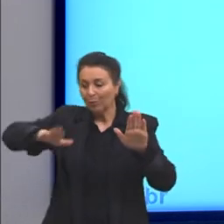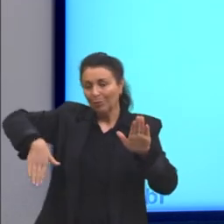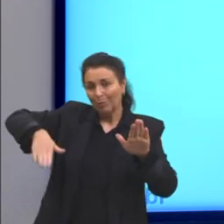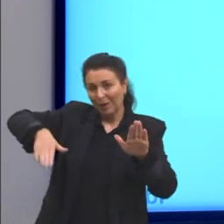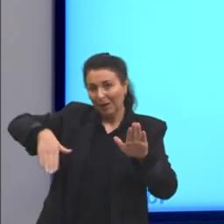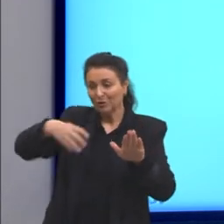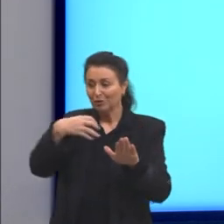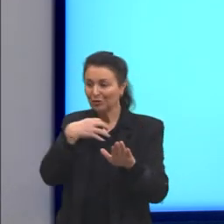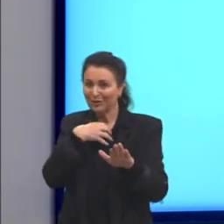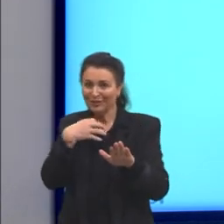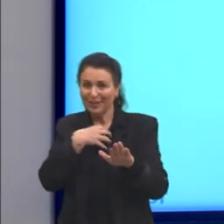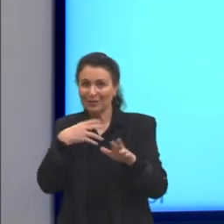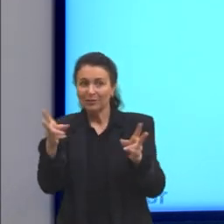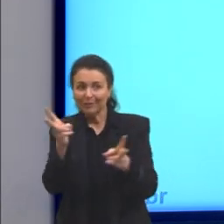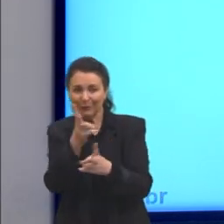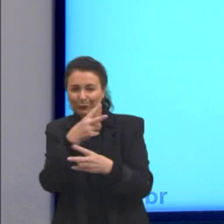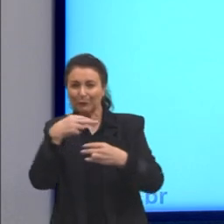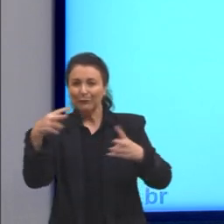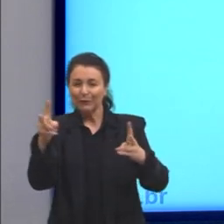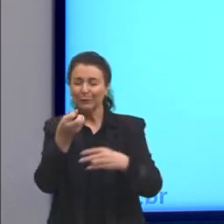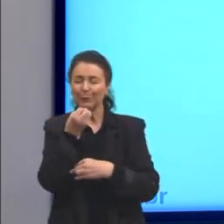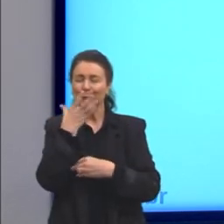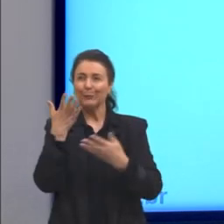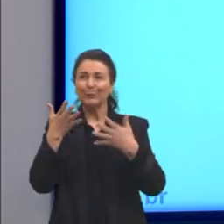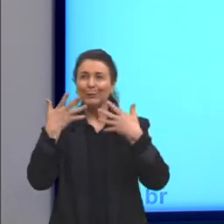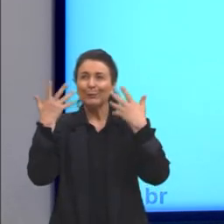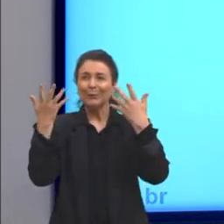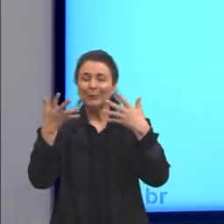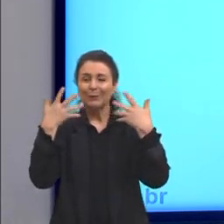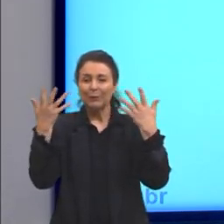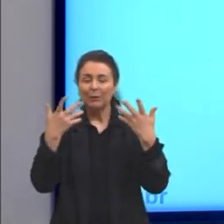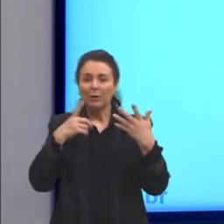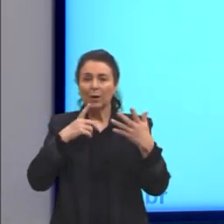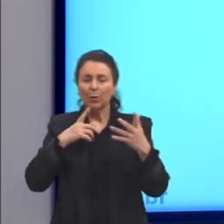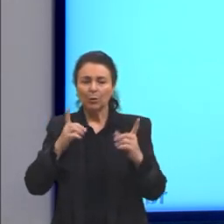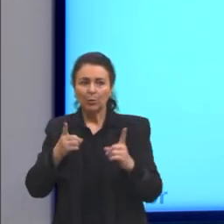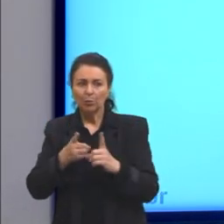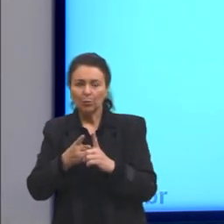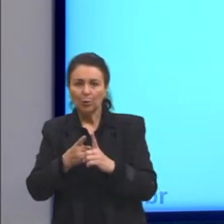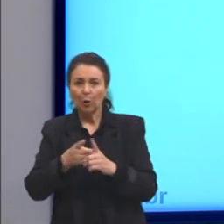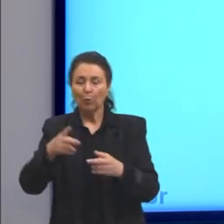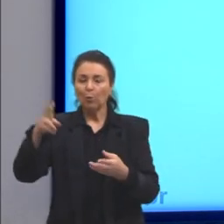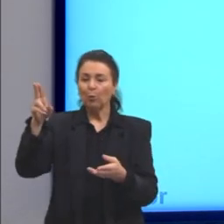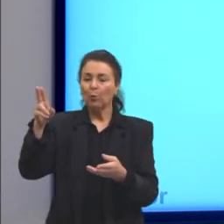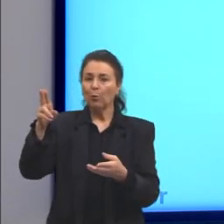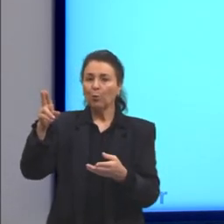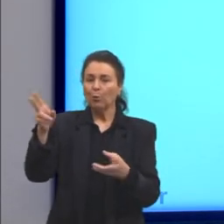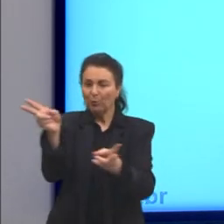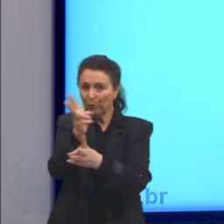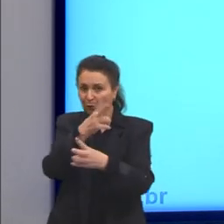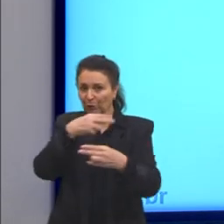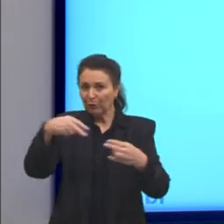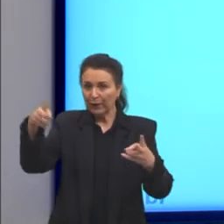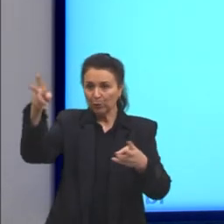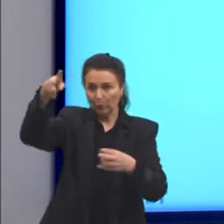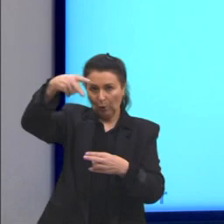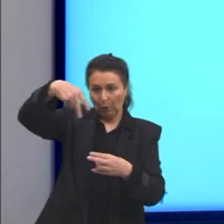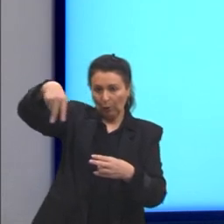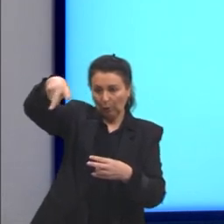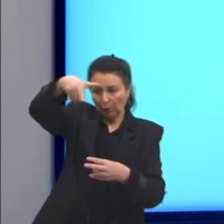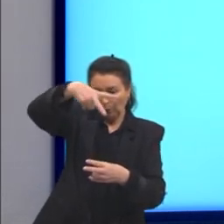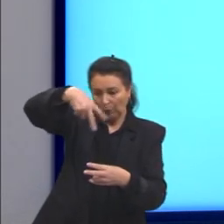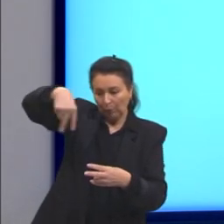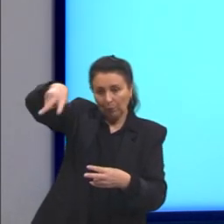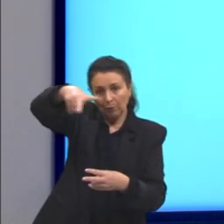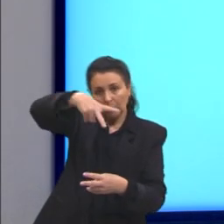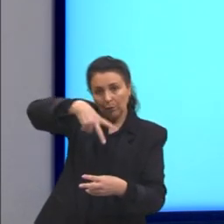um vento mais forte, agora encontra um fluxo de ar vertical, que transfere para ela energia